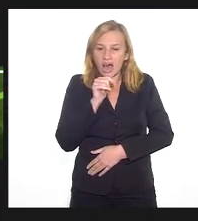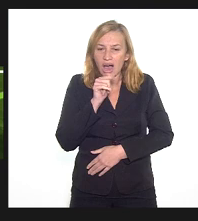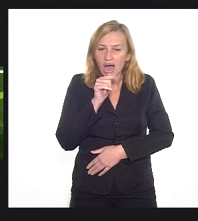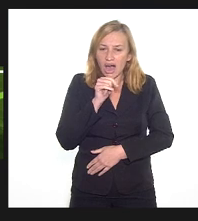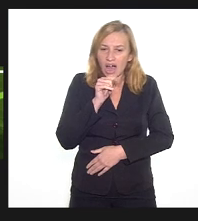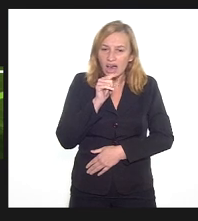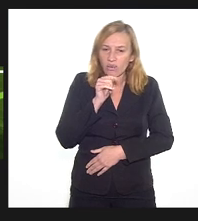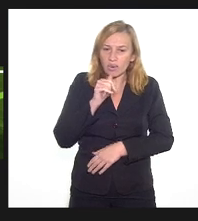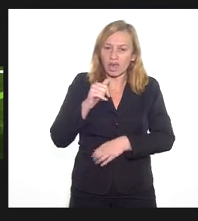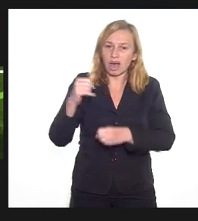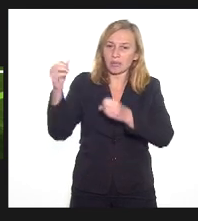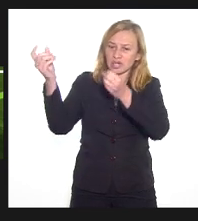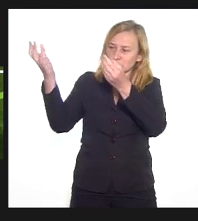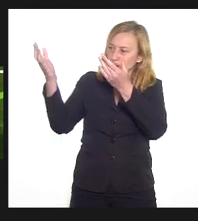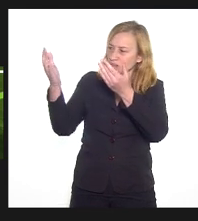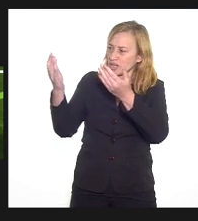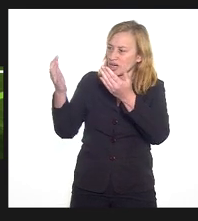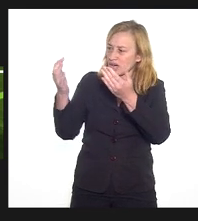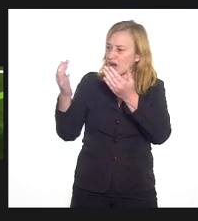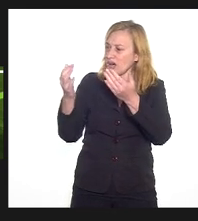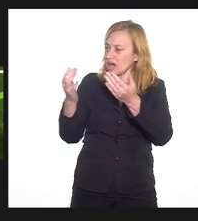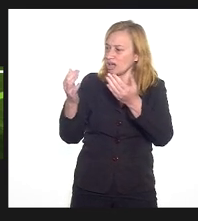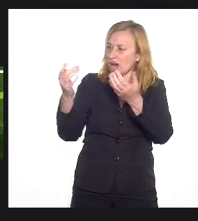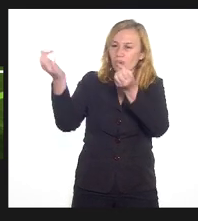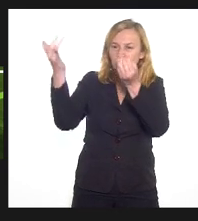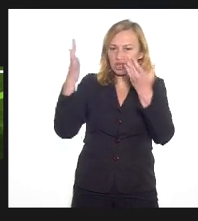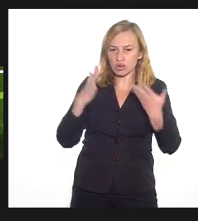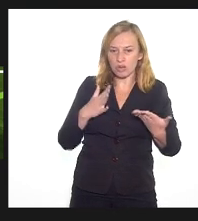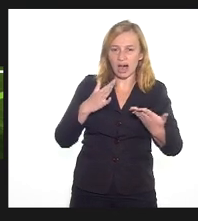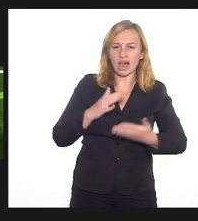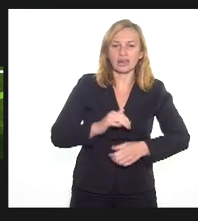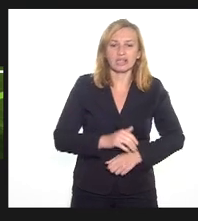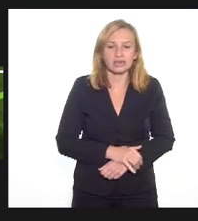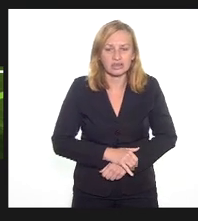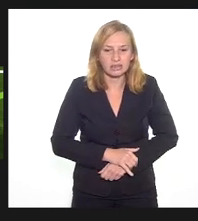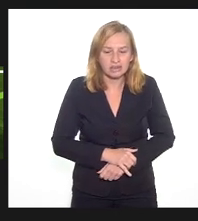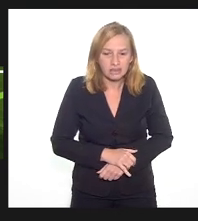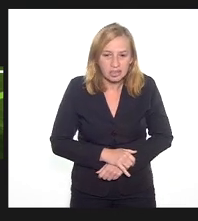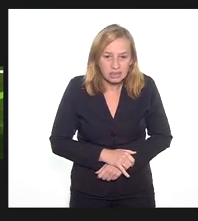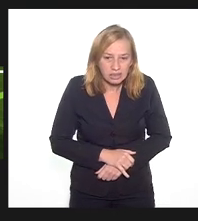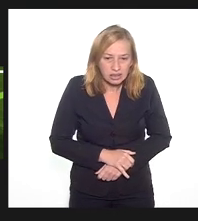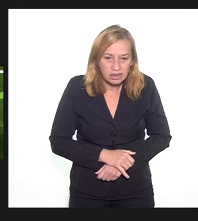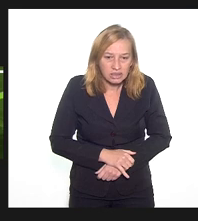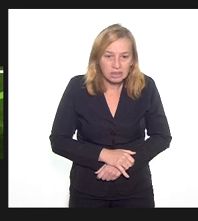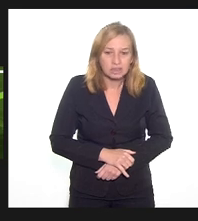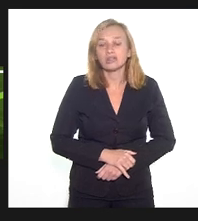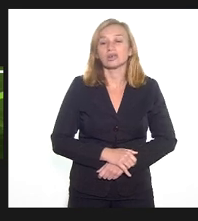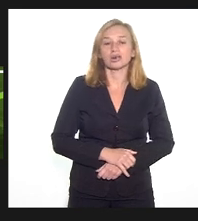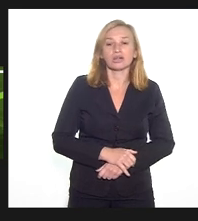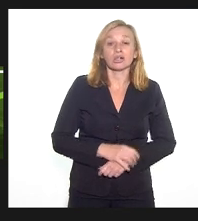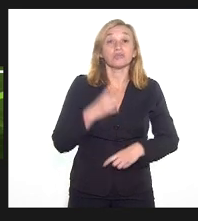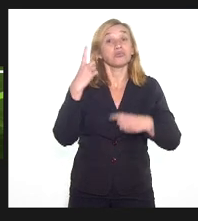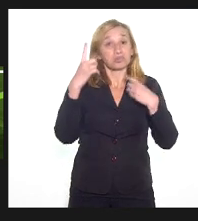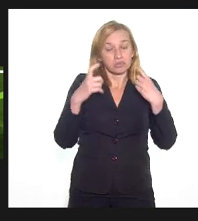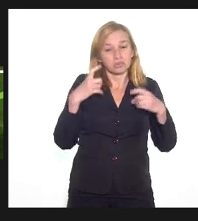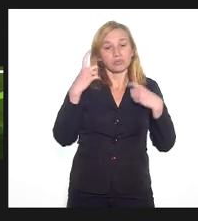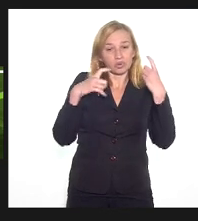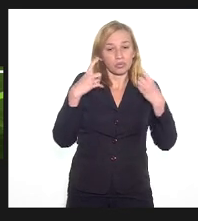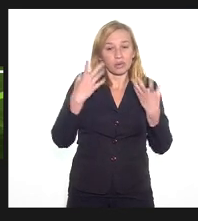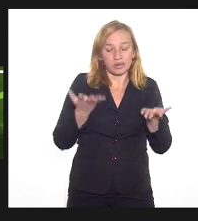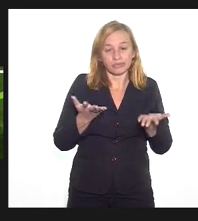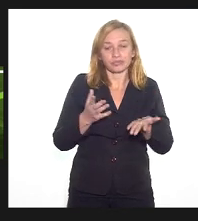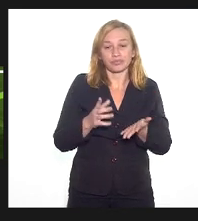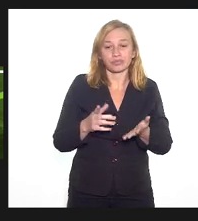município ainda com características muito provincianas, ainda traz restícios muito conservador. Isso prejudicava muito naquela época.